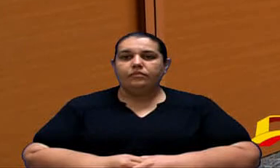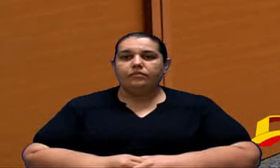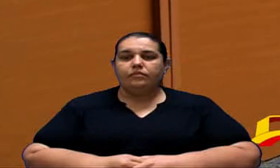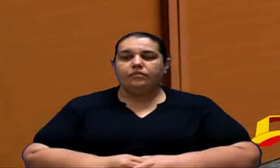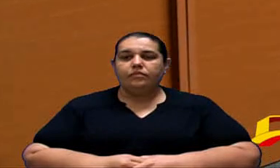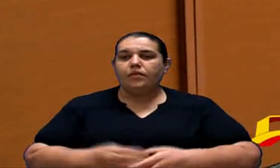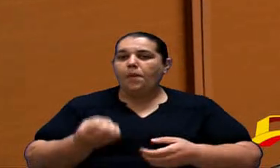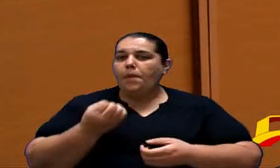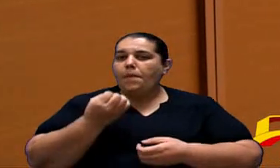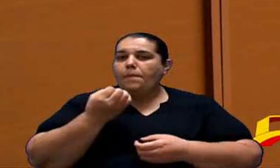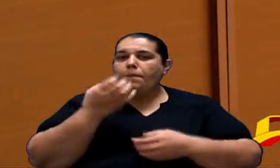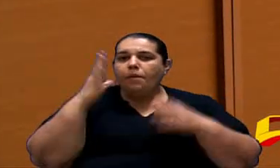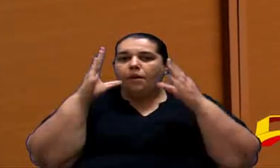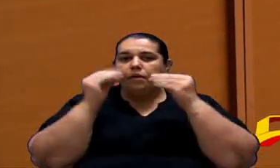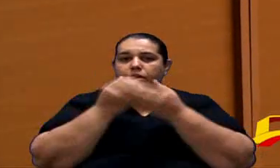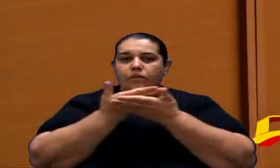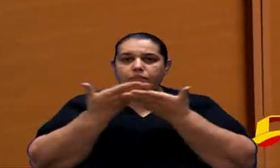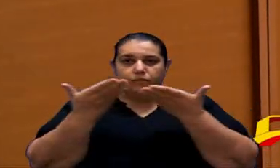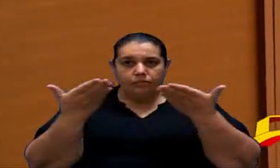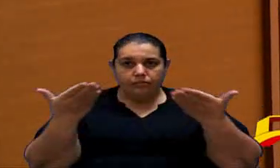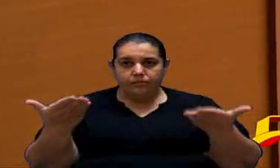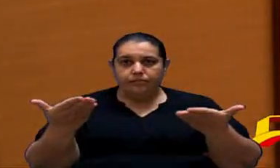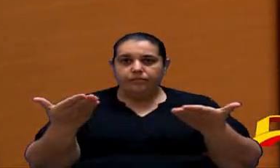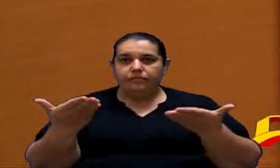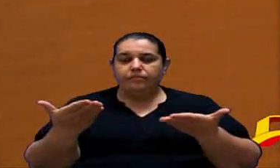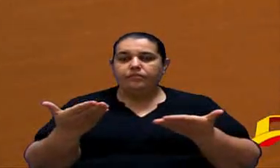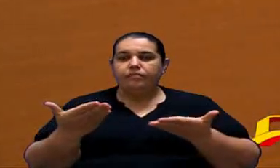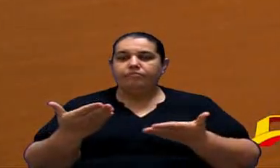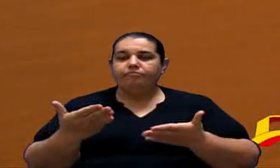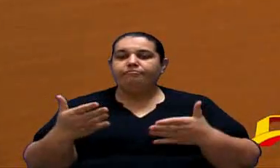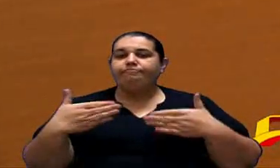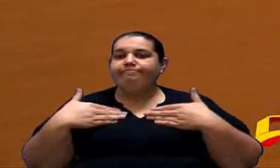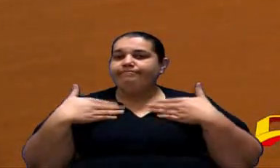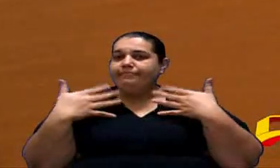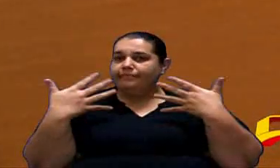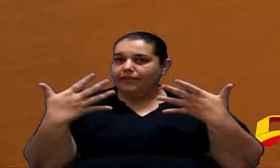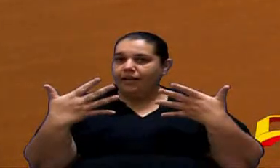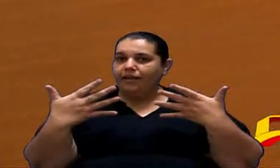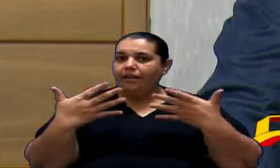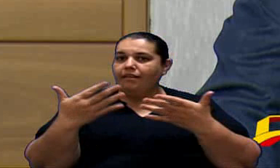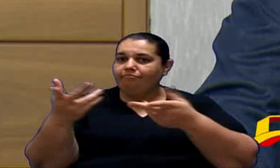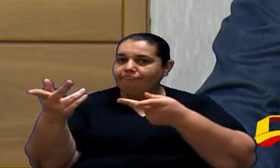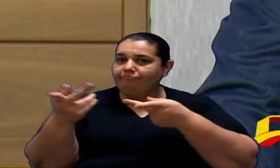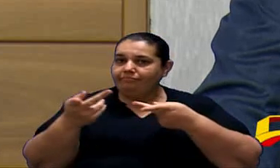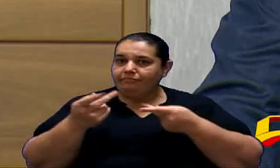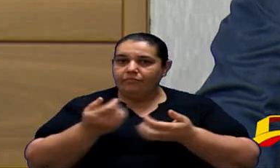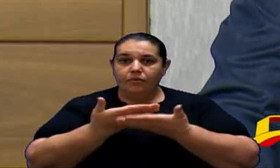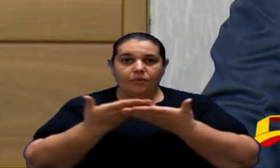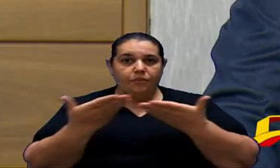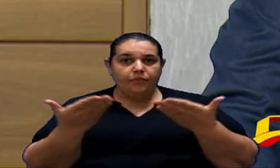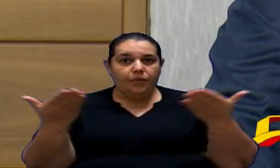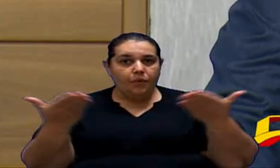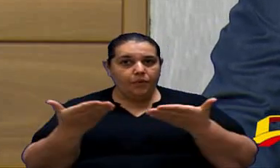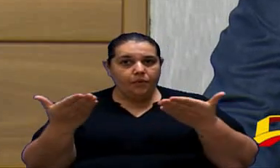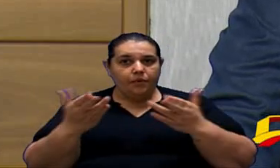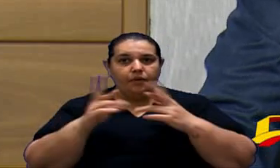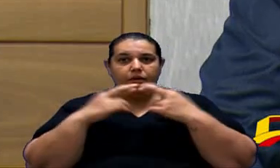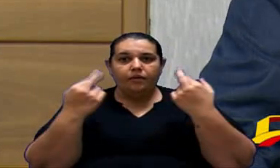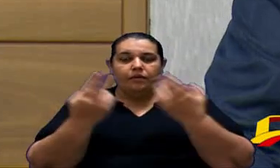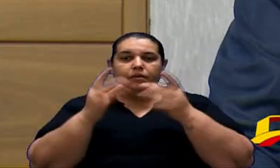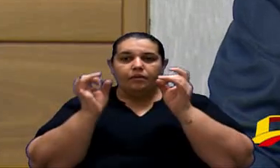Boa noite a todos É uma alegria em recebê-los Nesta audiência